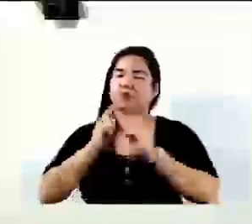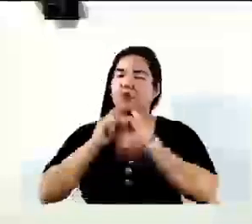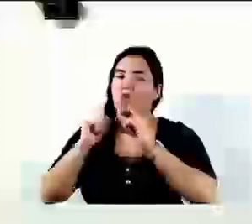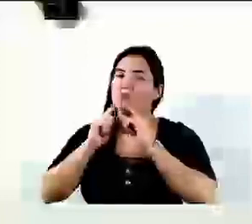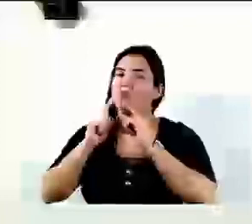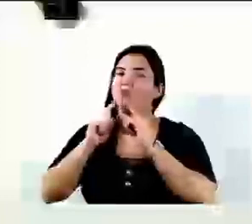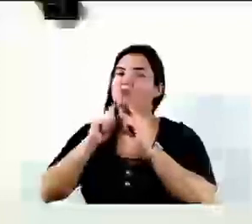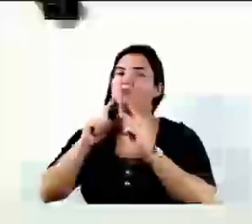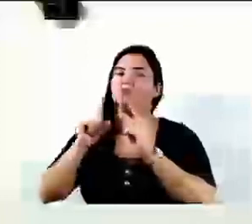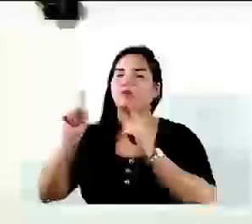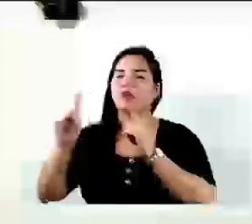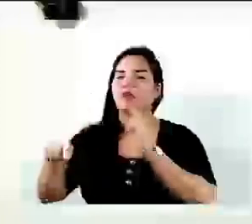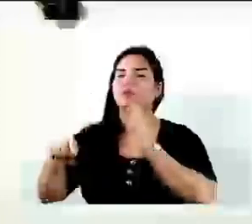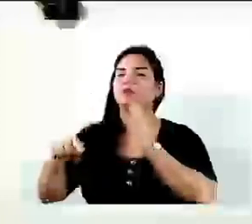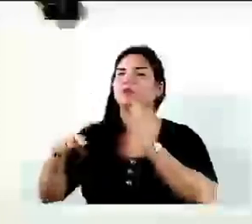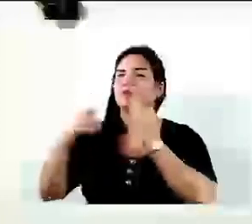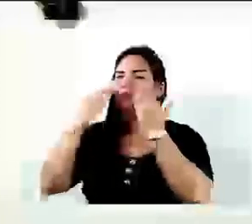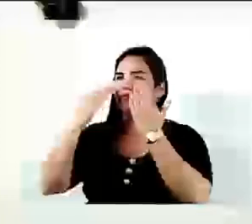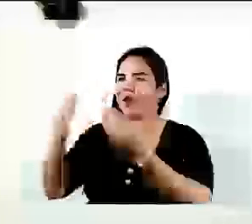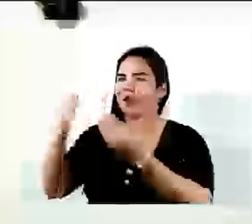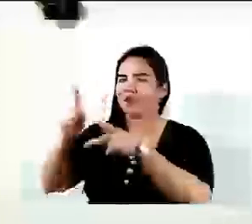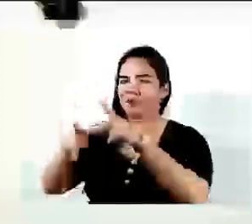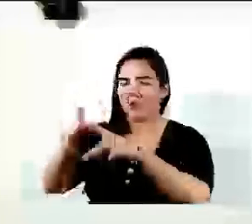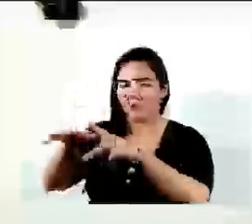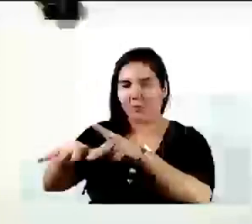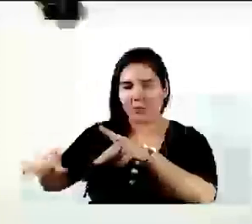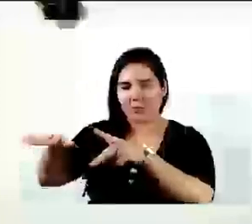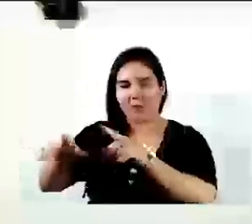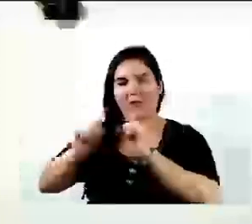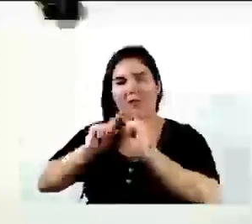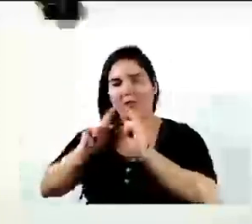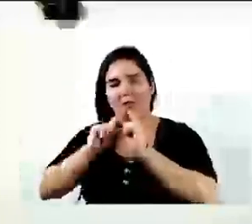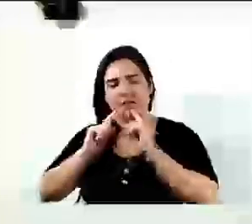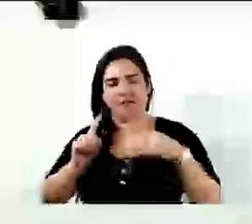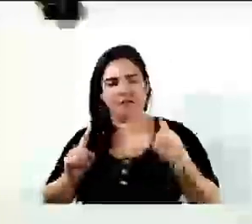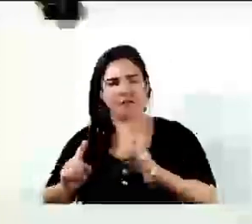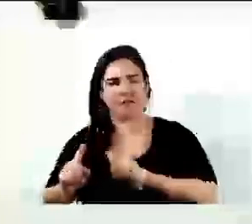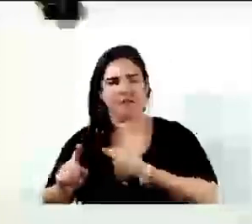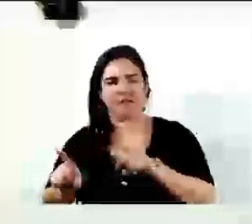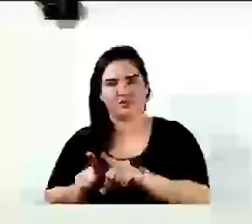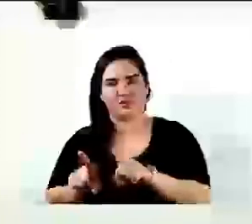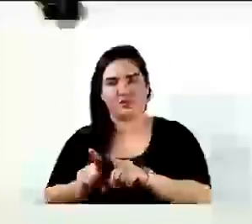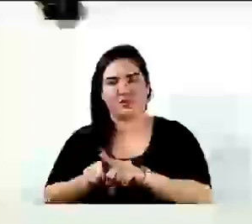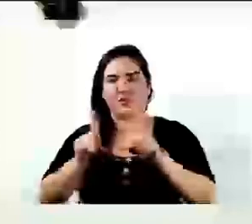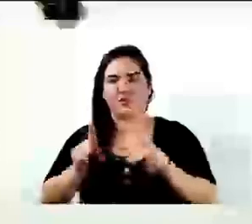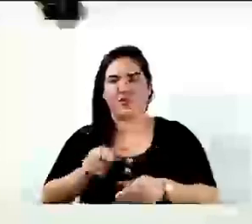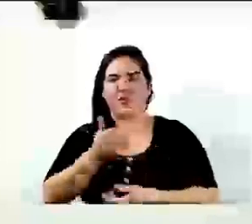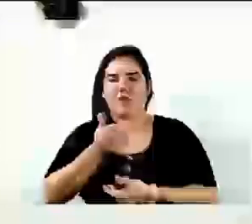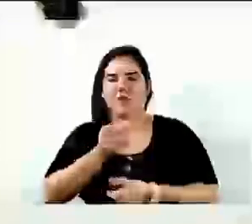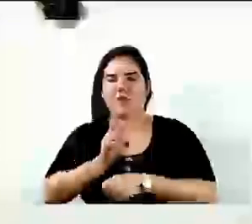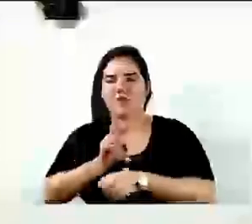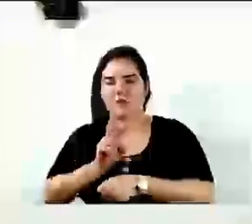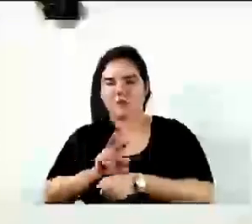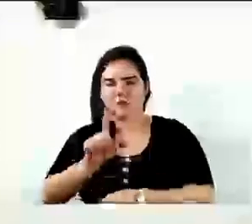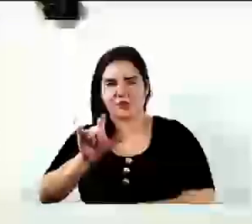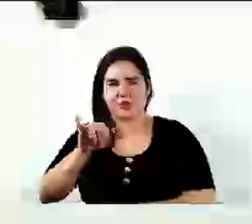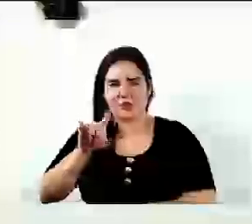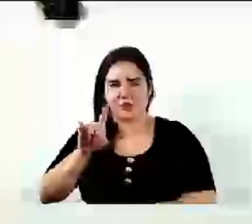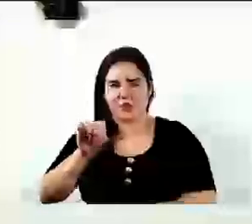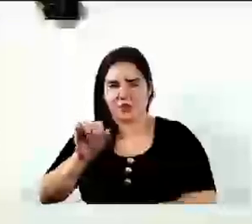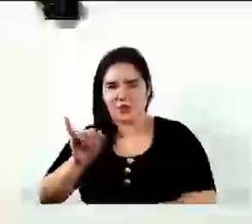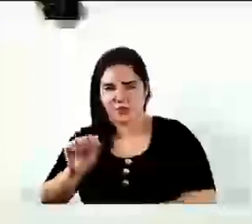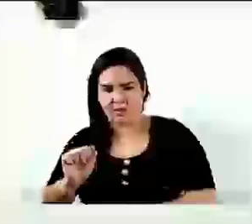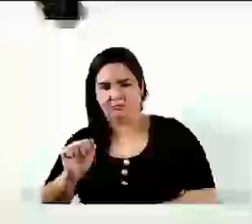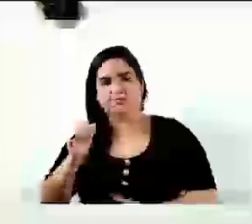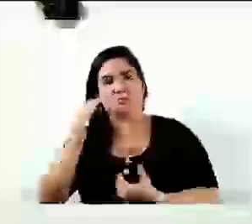cobrança lá da frente da população que vem cobrar a gente também. É igual a gente fala, a creche do Lindóia hoje lá, quem for lá, graças a Deus,